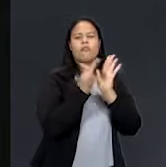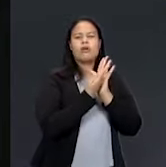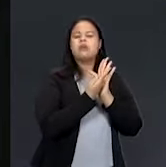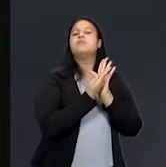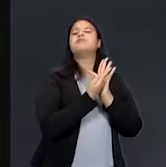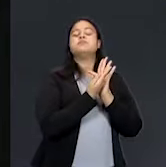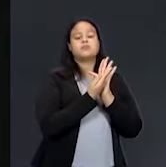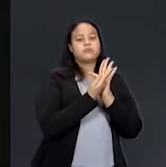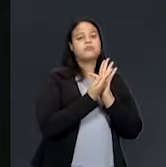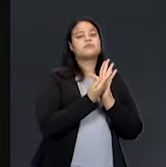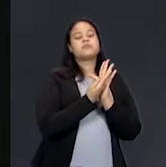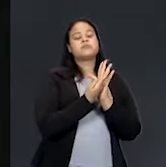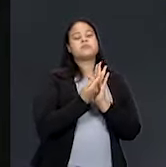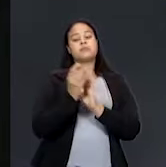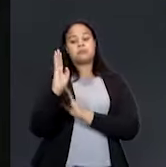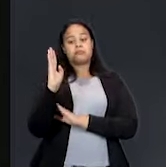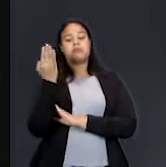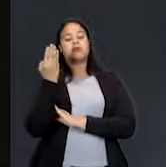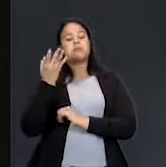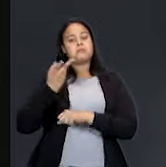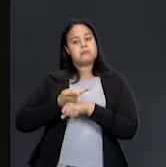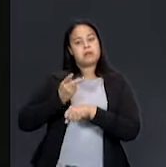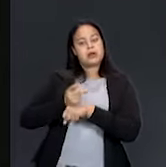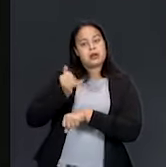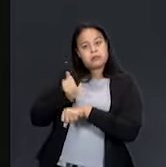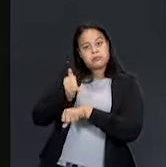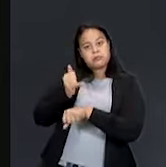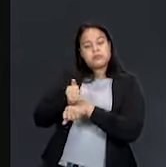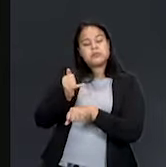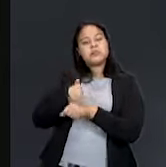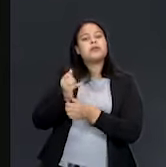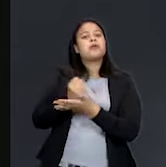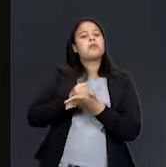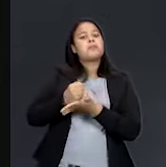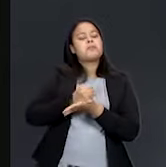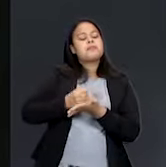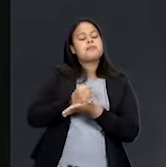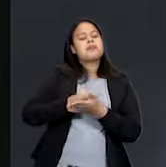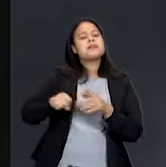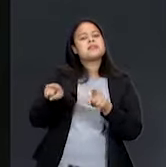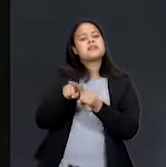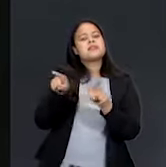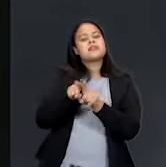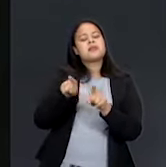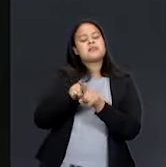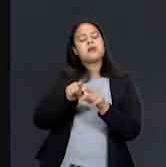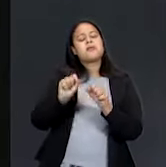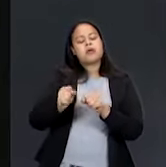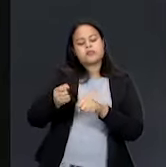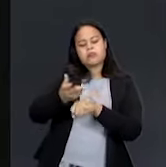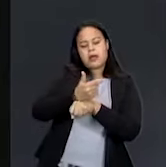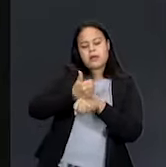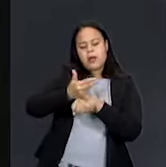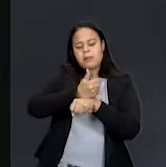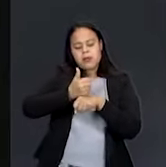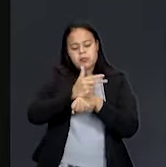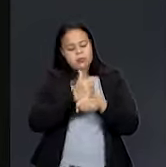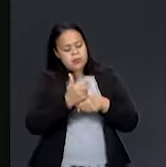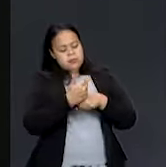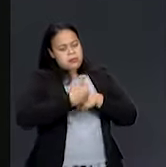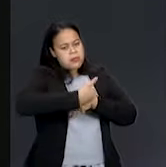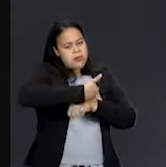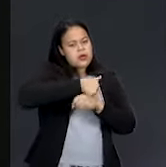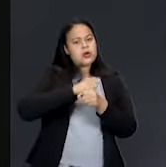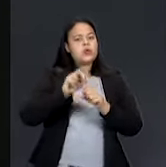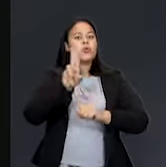isso para vocês. Como a madeira, a pedra, o metal, com base em incisões, corrosões e talhos, realizados